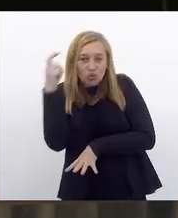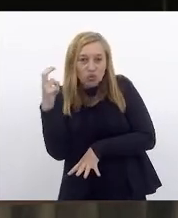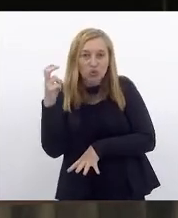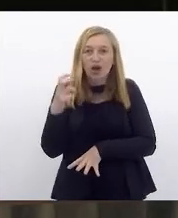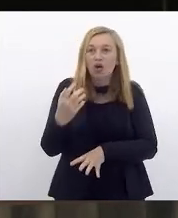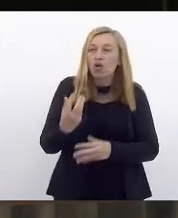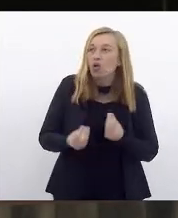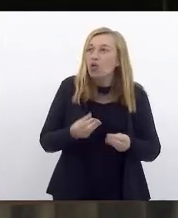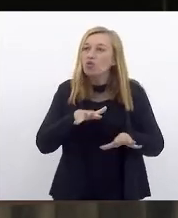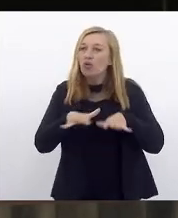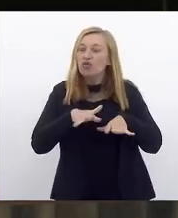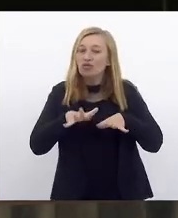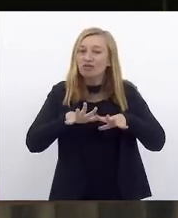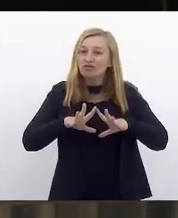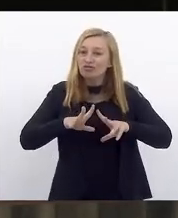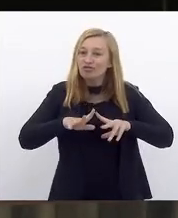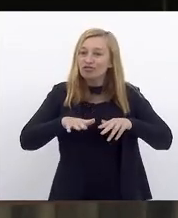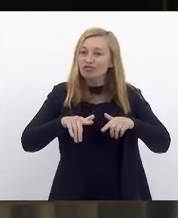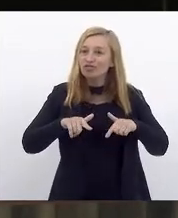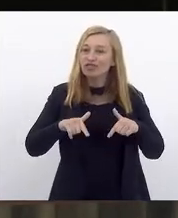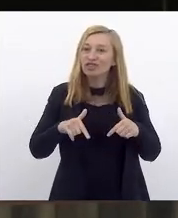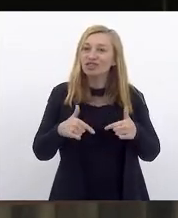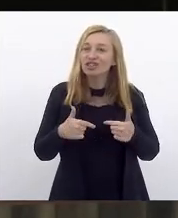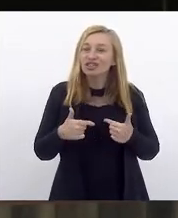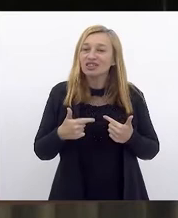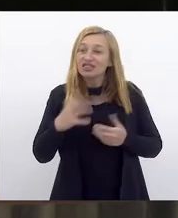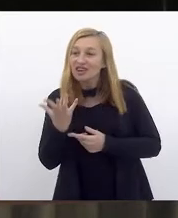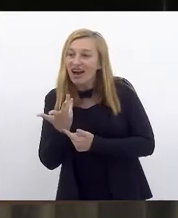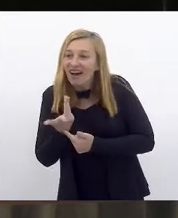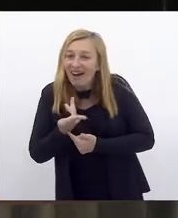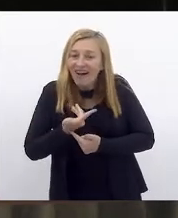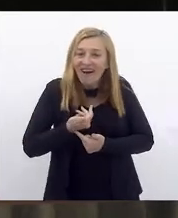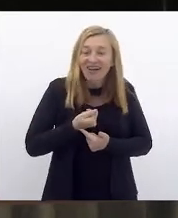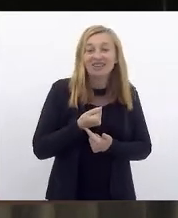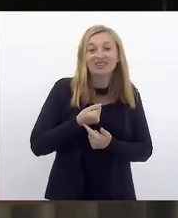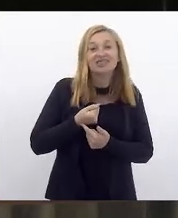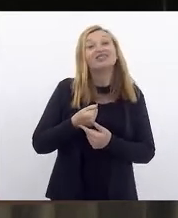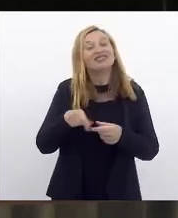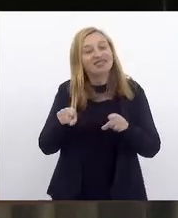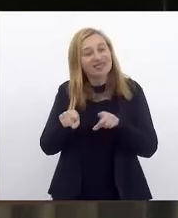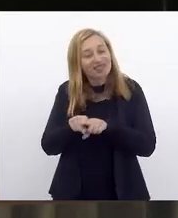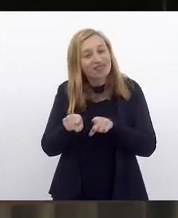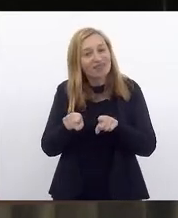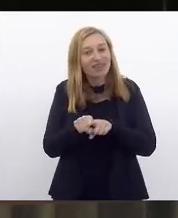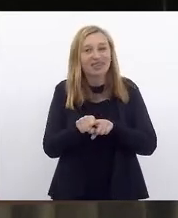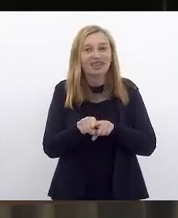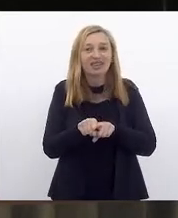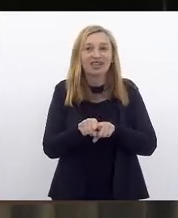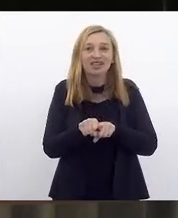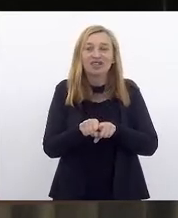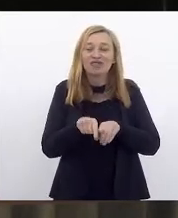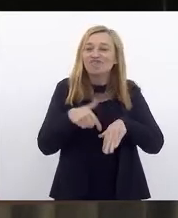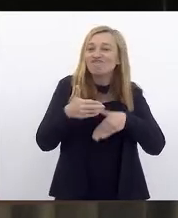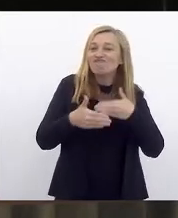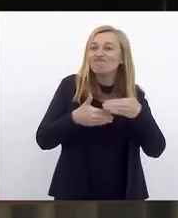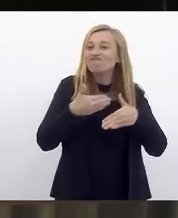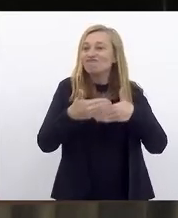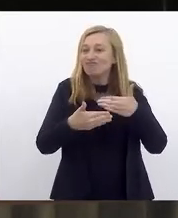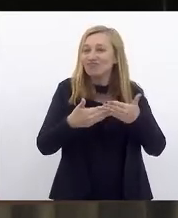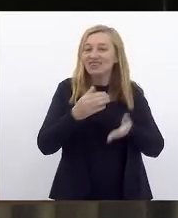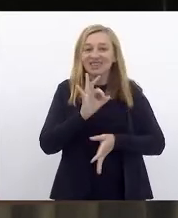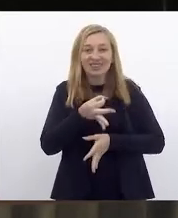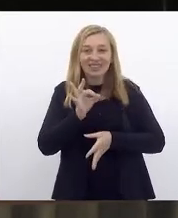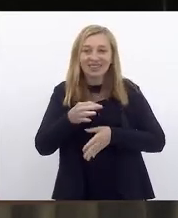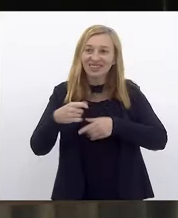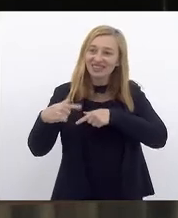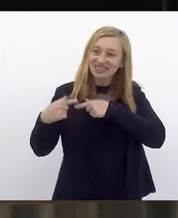como movimento de expressão artística, mas, sobretudo, como um processo que garante